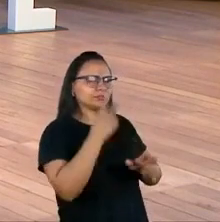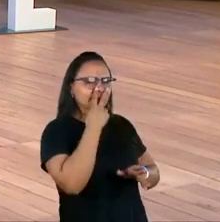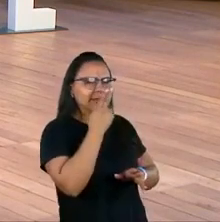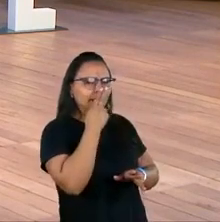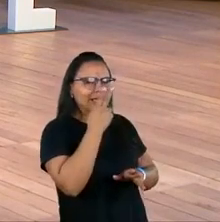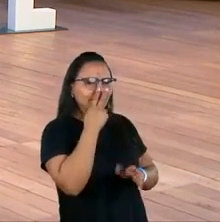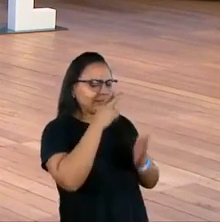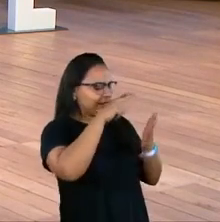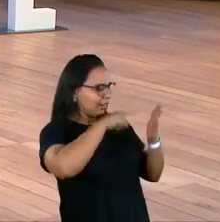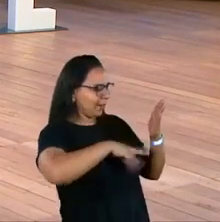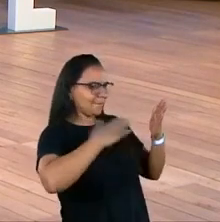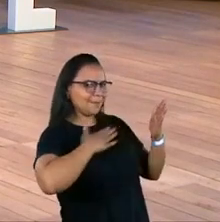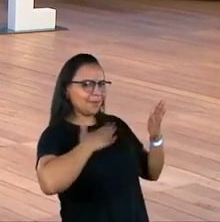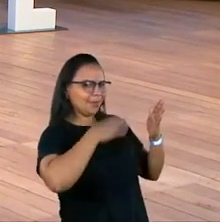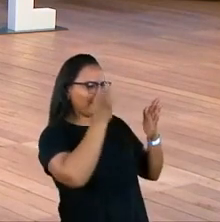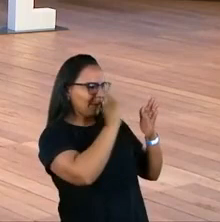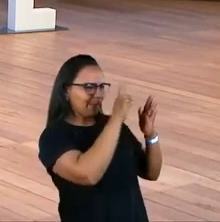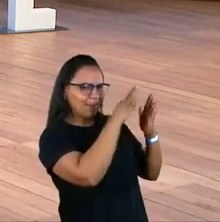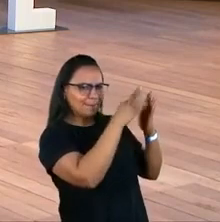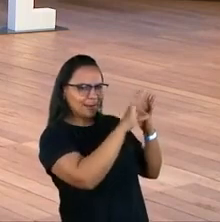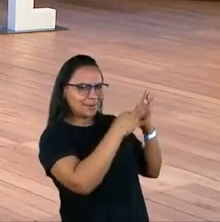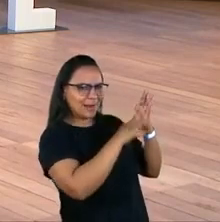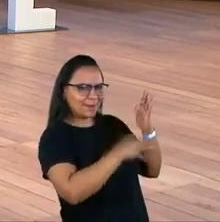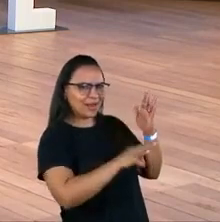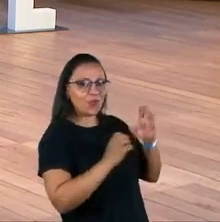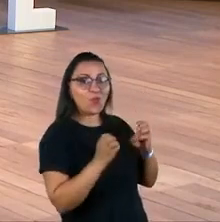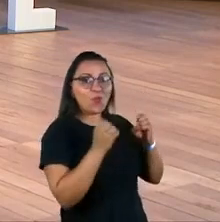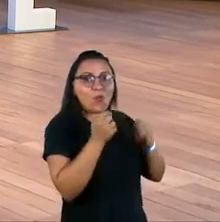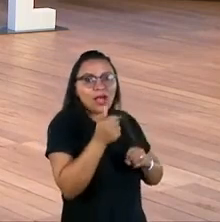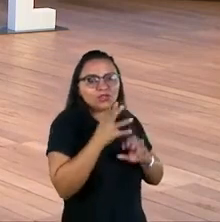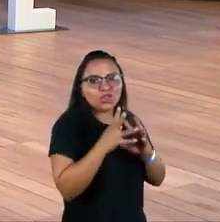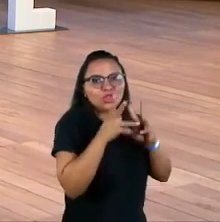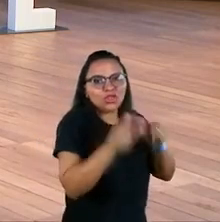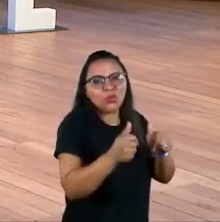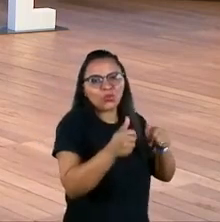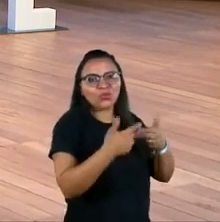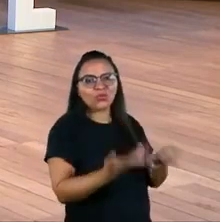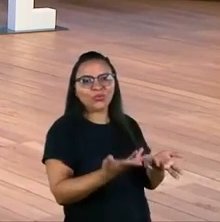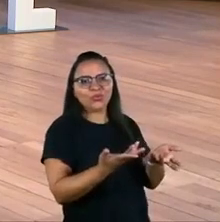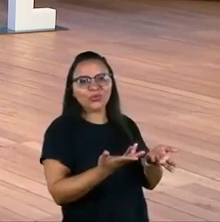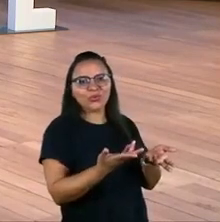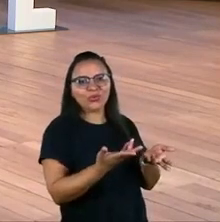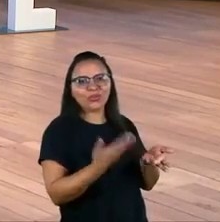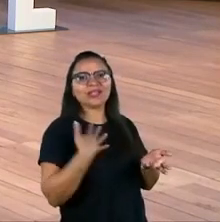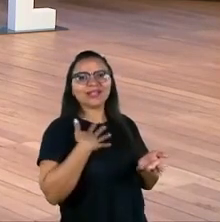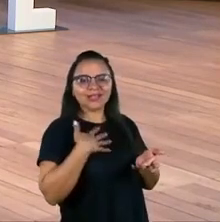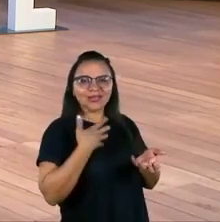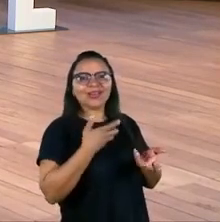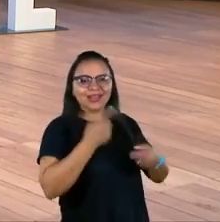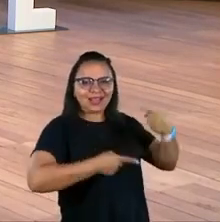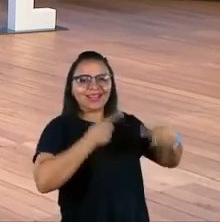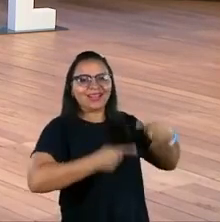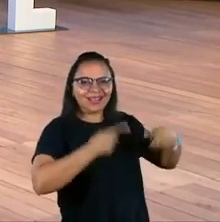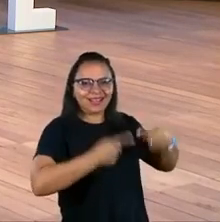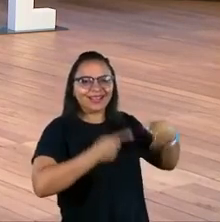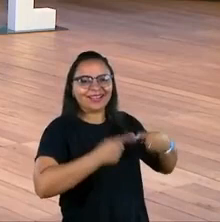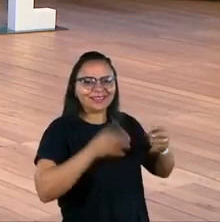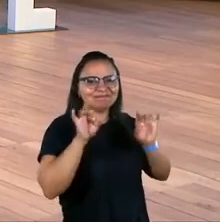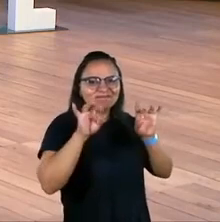que ele leu meu roteiro, não é Rodrigo? Porque você falou quase todas as coisas que eu acho que eu gostaria de discutir